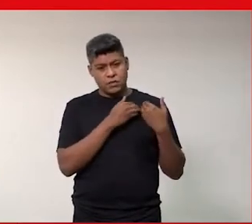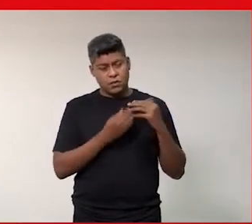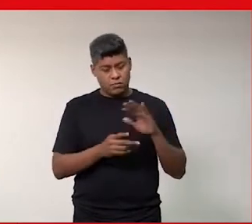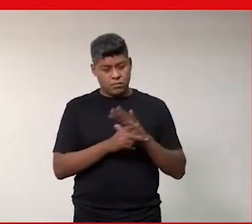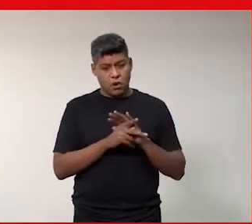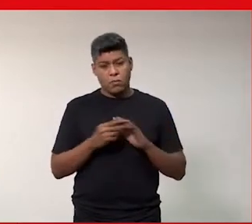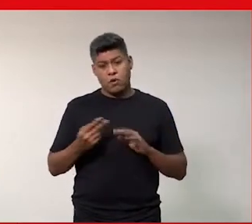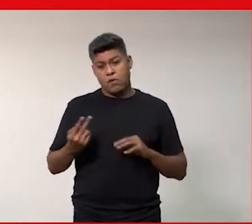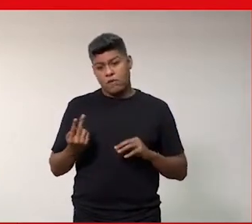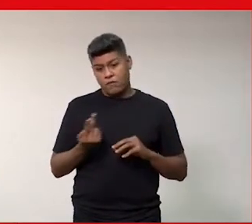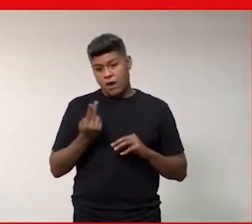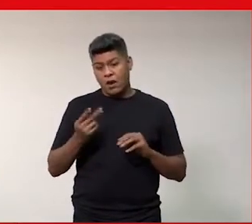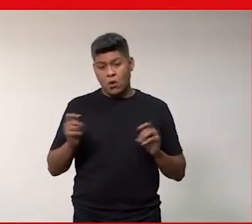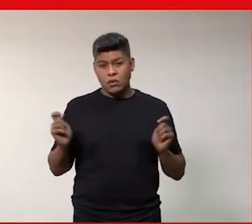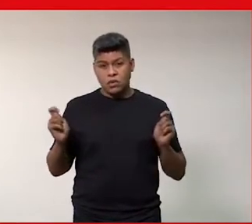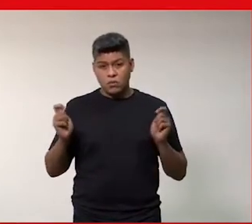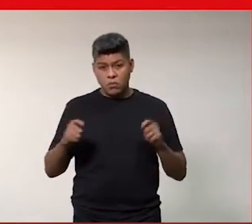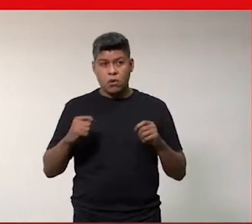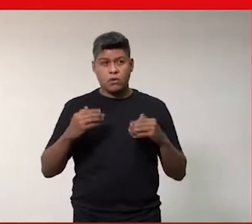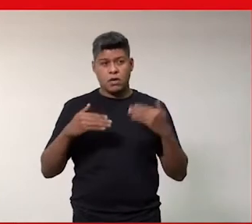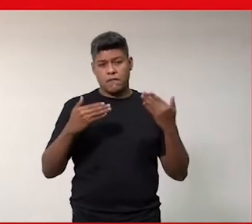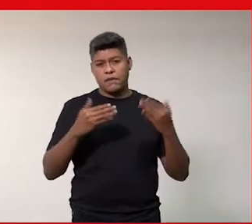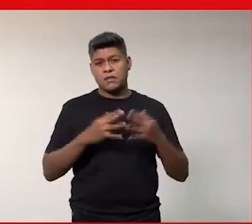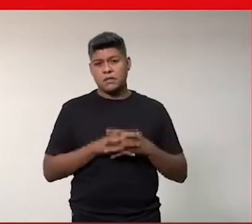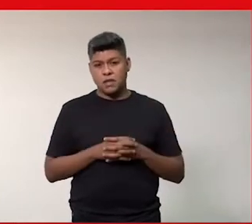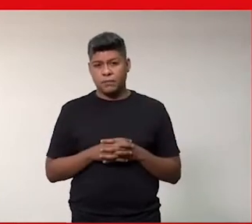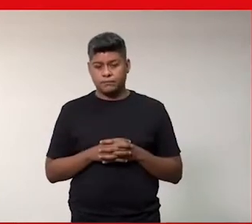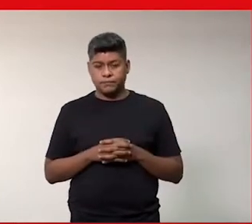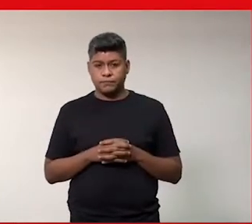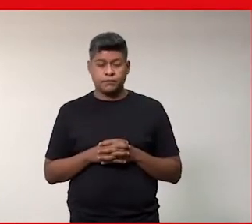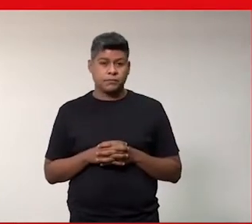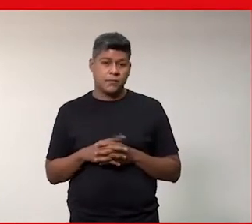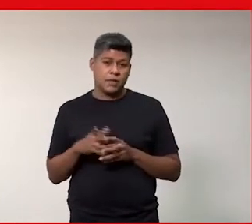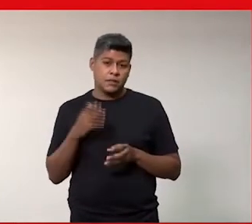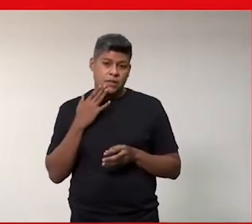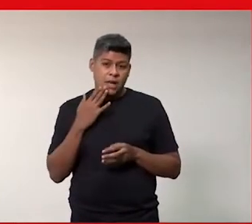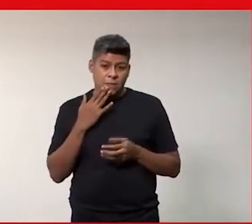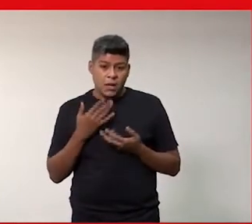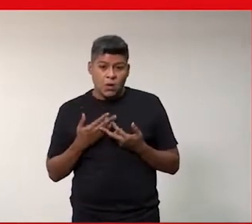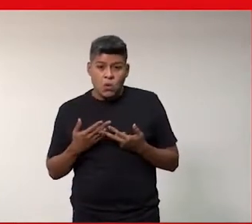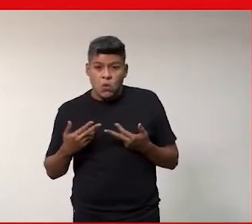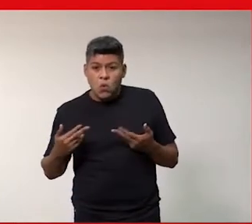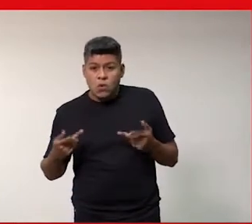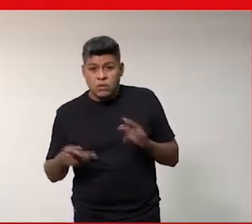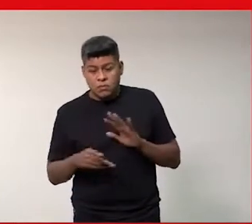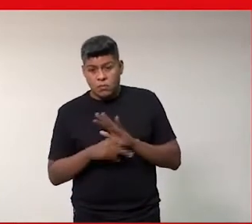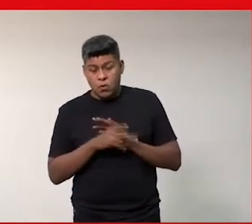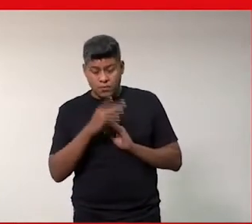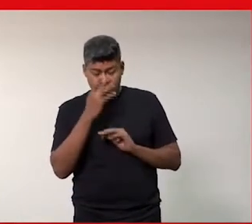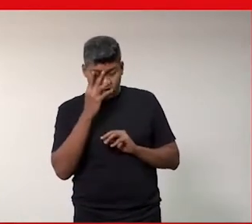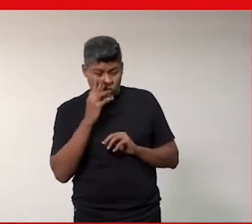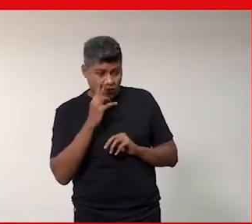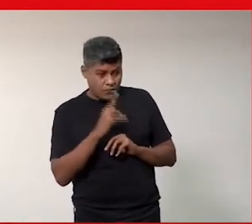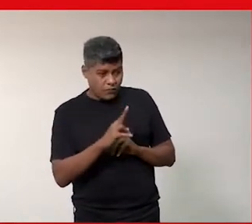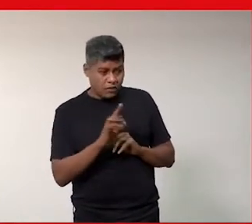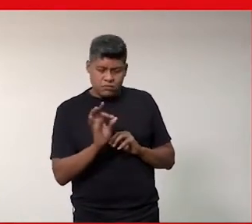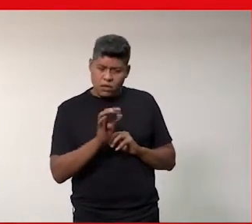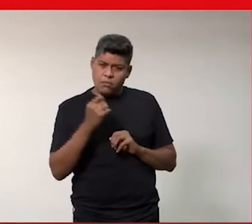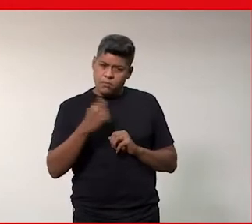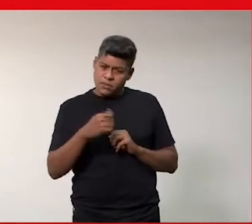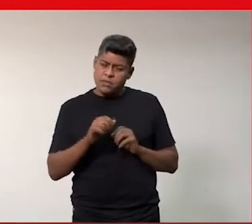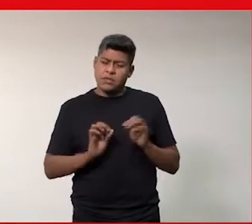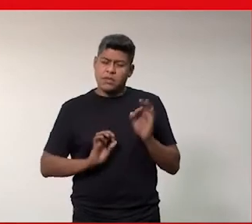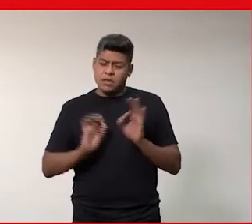valores para poder avançar. E, obviamente, que não pode ser algo só para inglês ver. Isso aí tem que ter na estrutura da